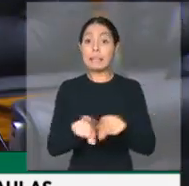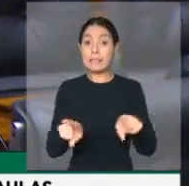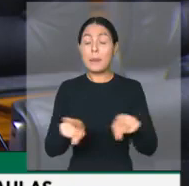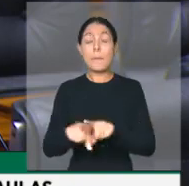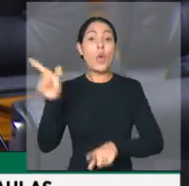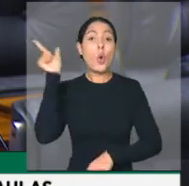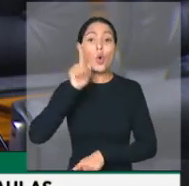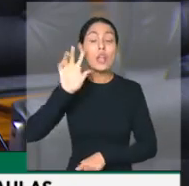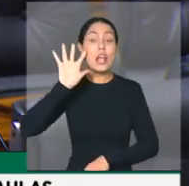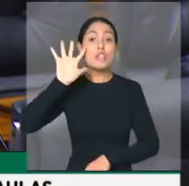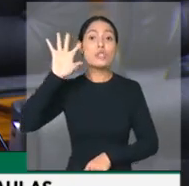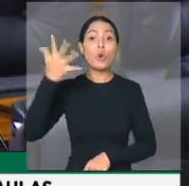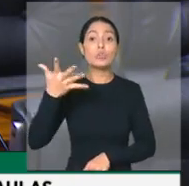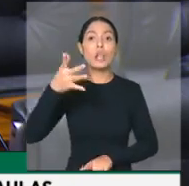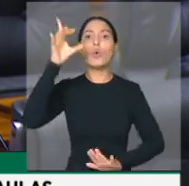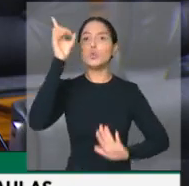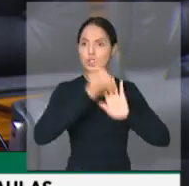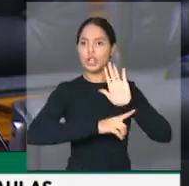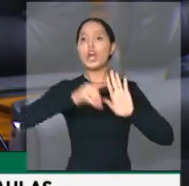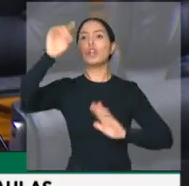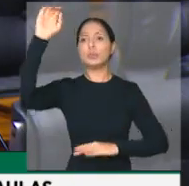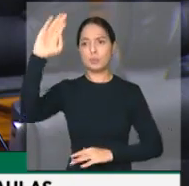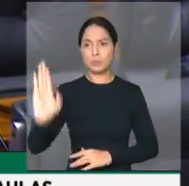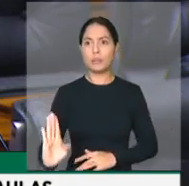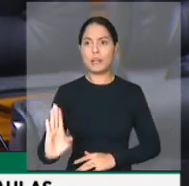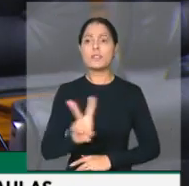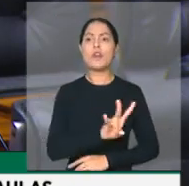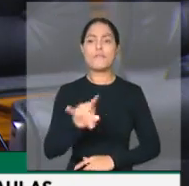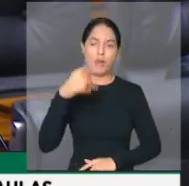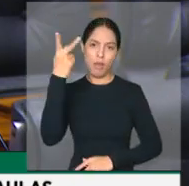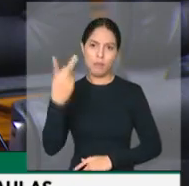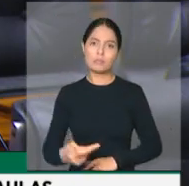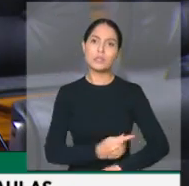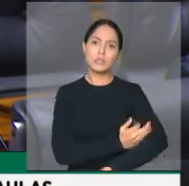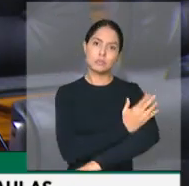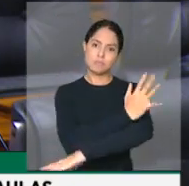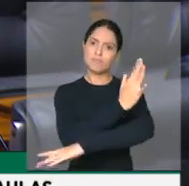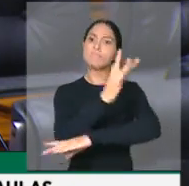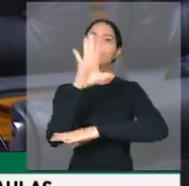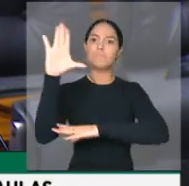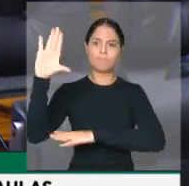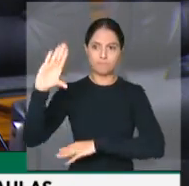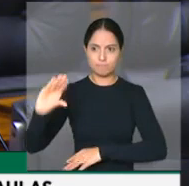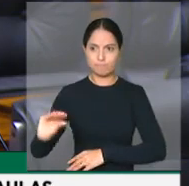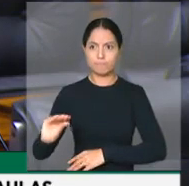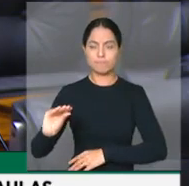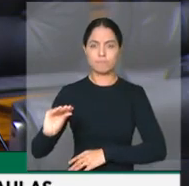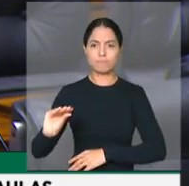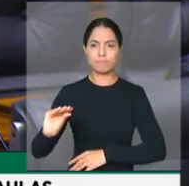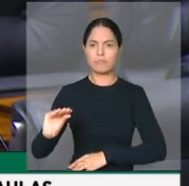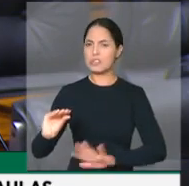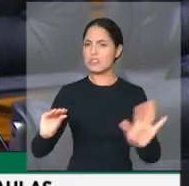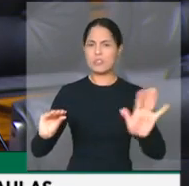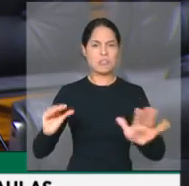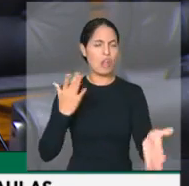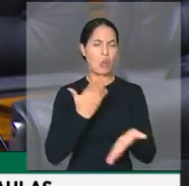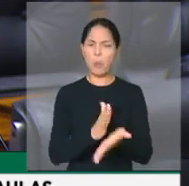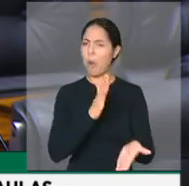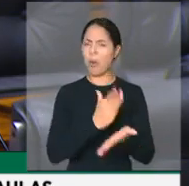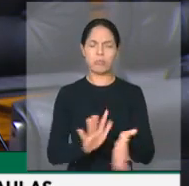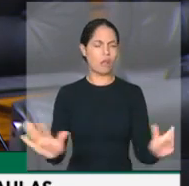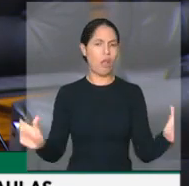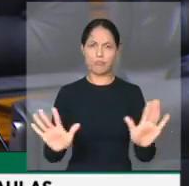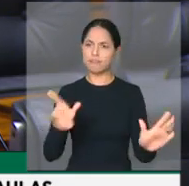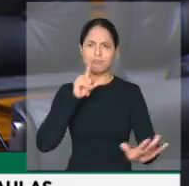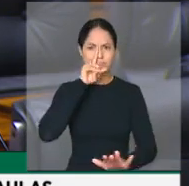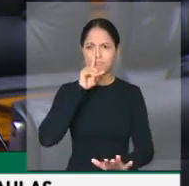direitos dos brasileiros, como nós vamos fazer ao longo dessa noite, sem submetê-los a qualquer tipo de risco. Eu